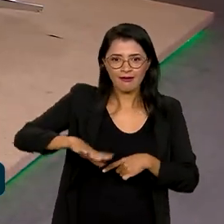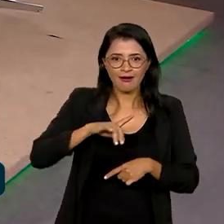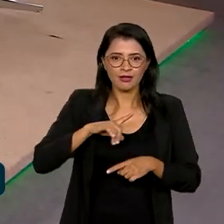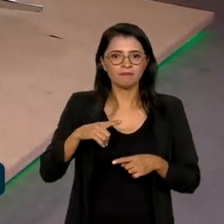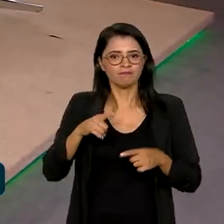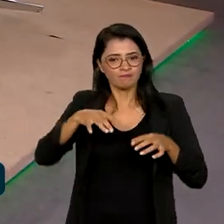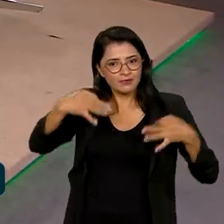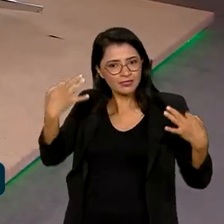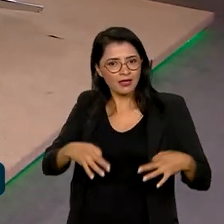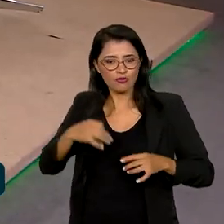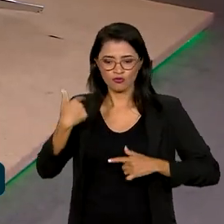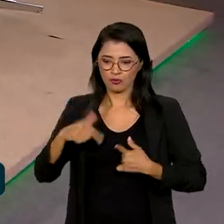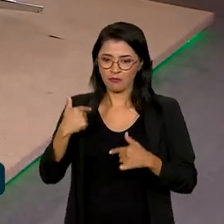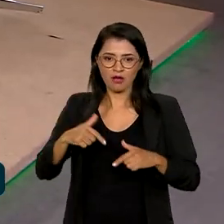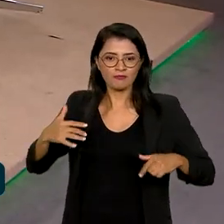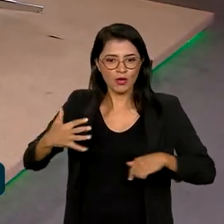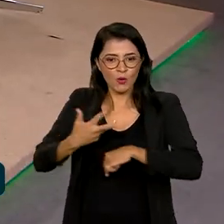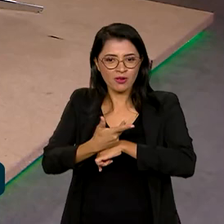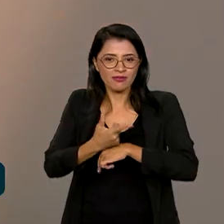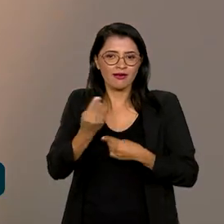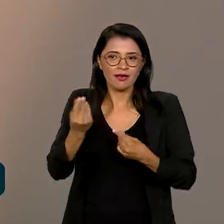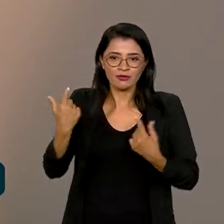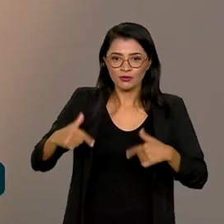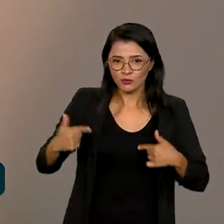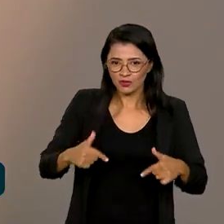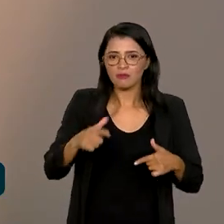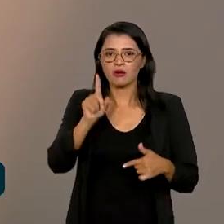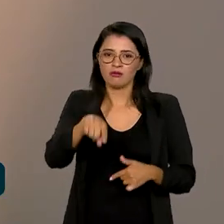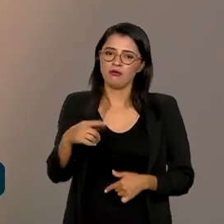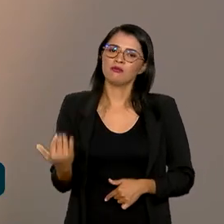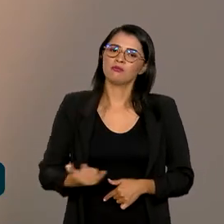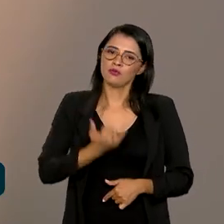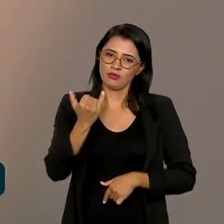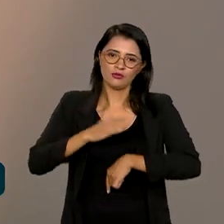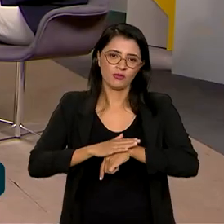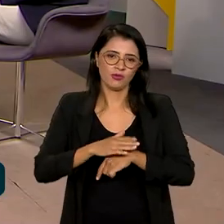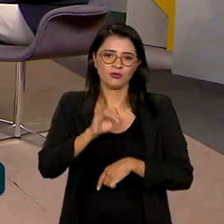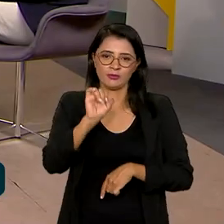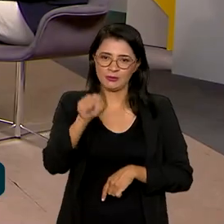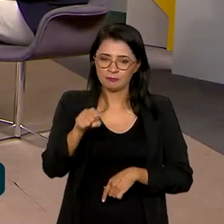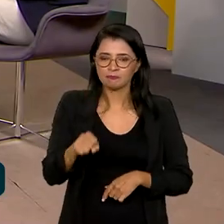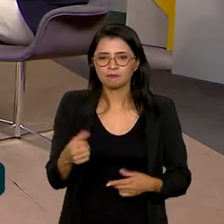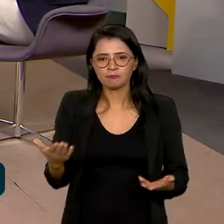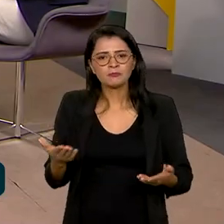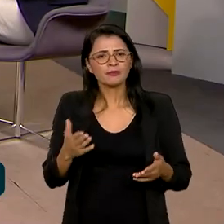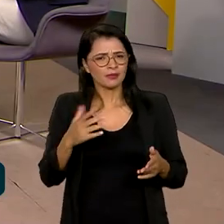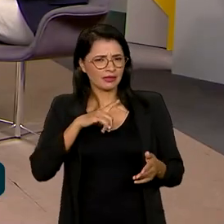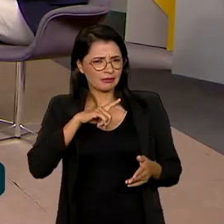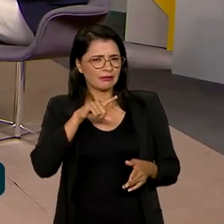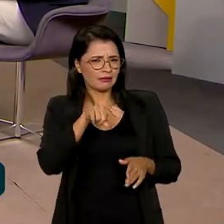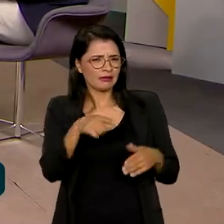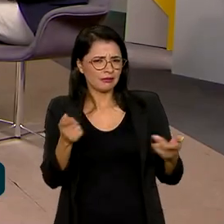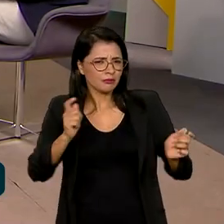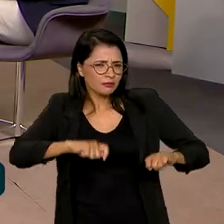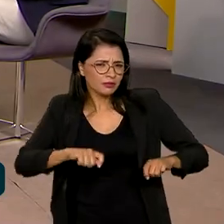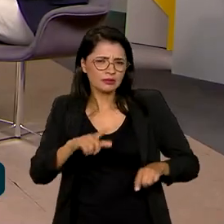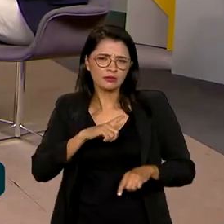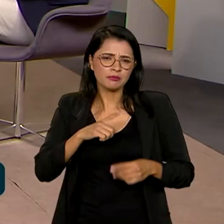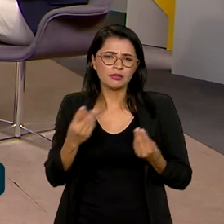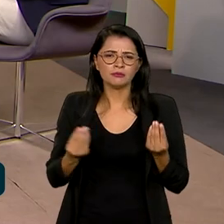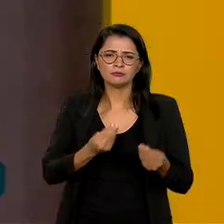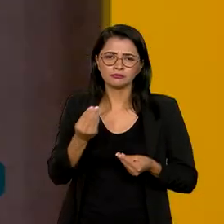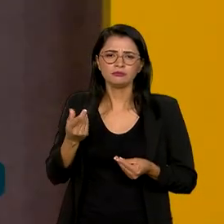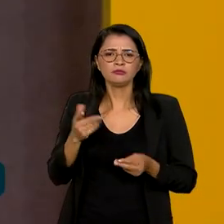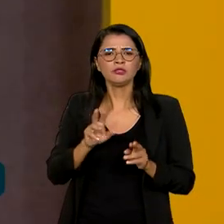no trabalho, da integridade na qualidade das entregas, é muito importante para nós nesse momento. Inclusive, Ana, existe, assim, essa possibilidade de